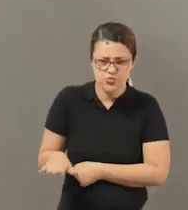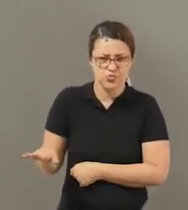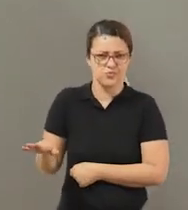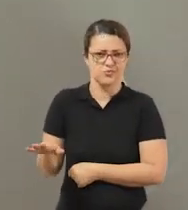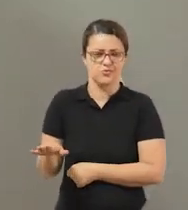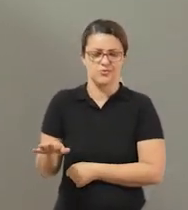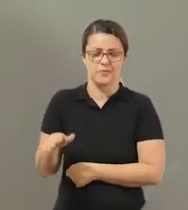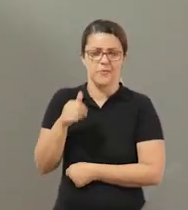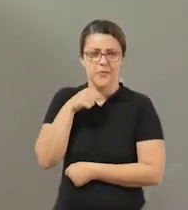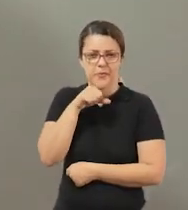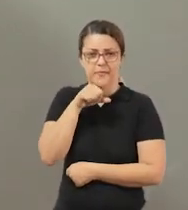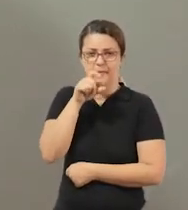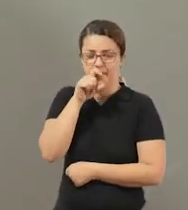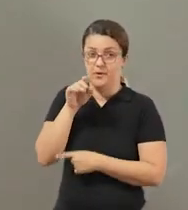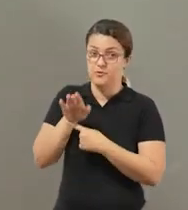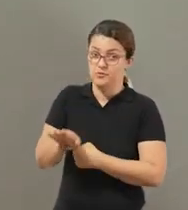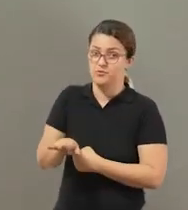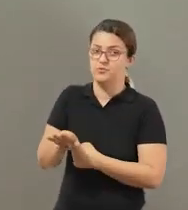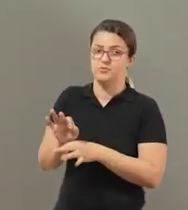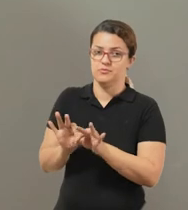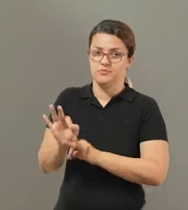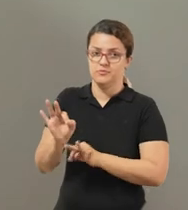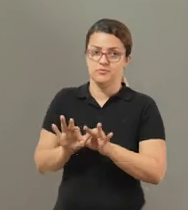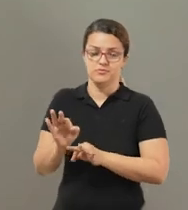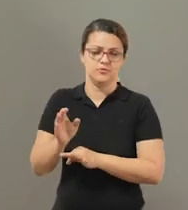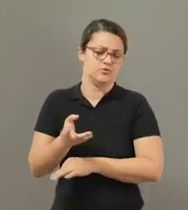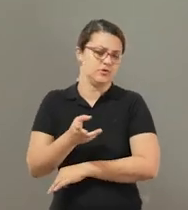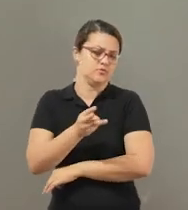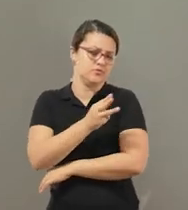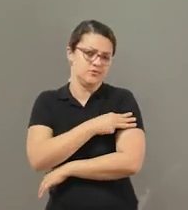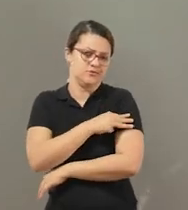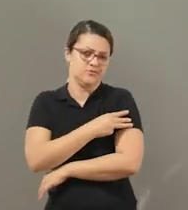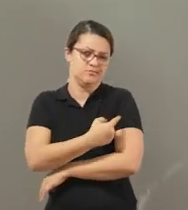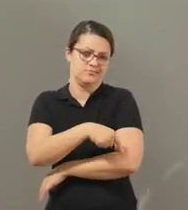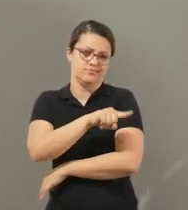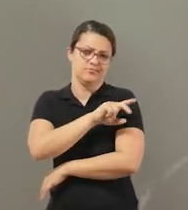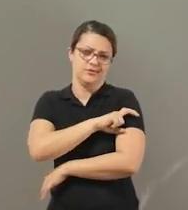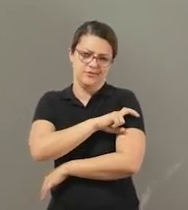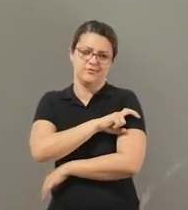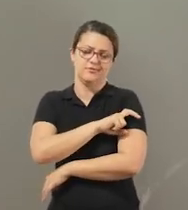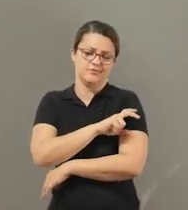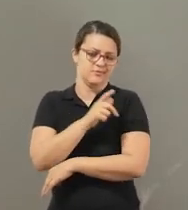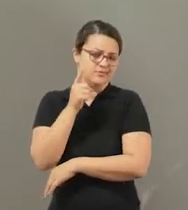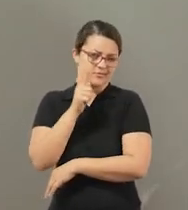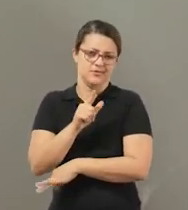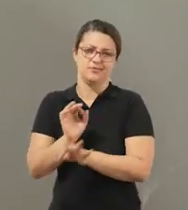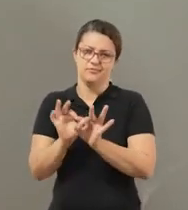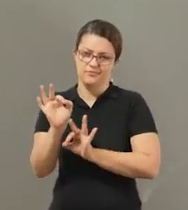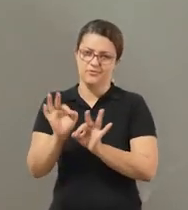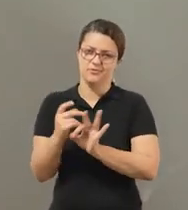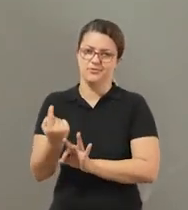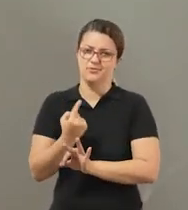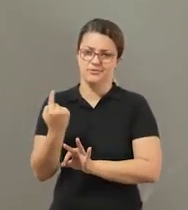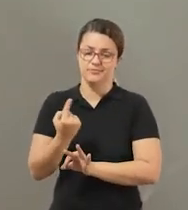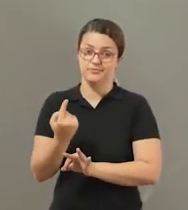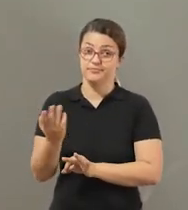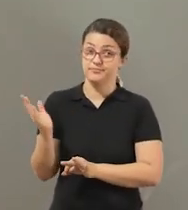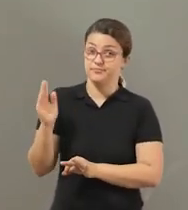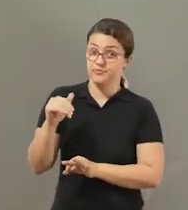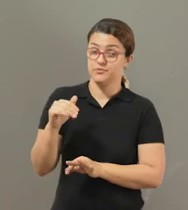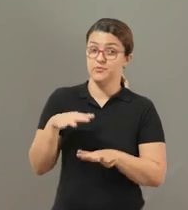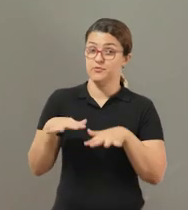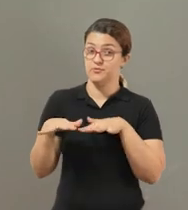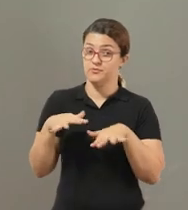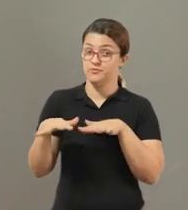pais ajudem as crianças Para poder construir Para os maiores Dá para eles construírem sozinhos o brinquedo Sem problema nenhum Tá bom?